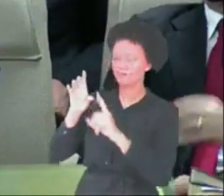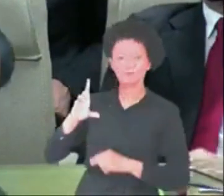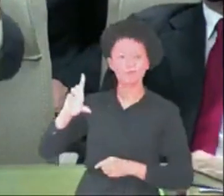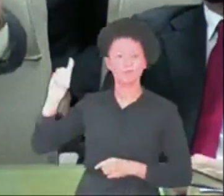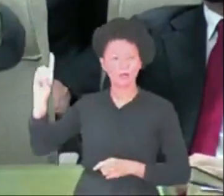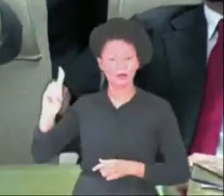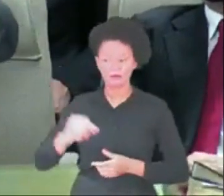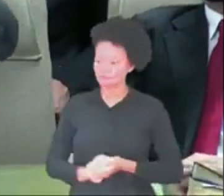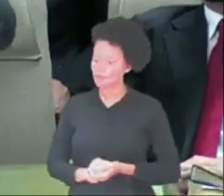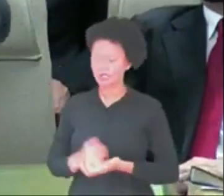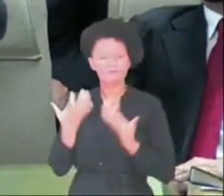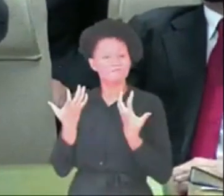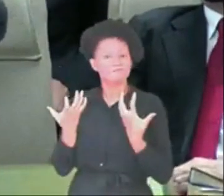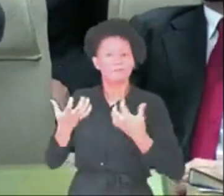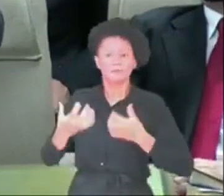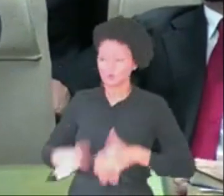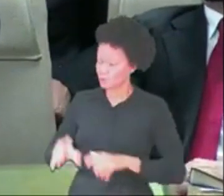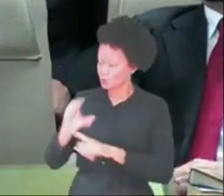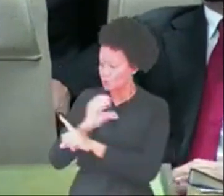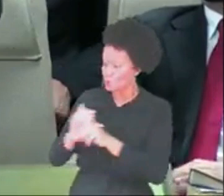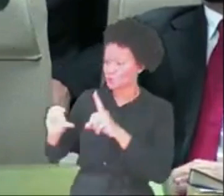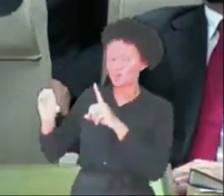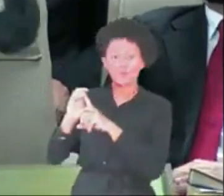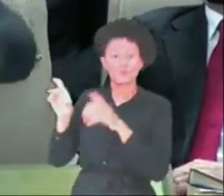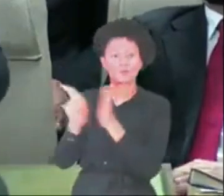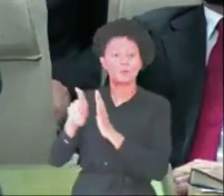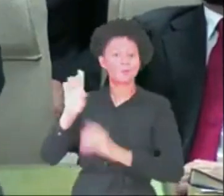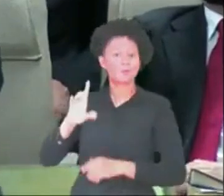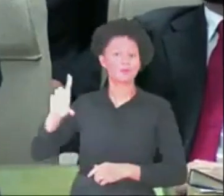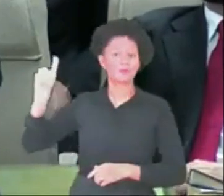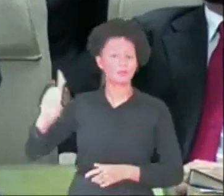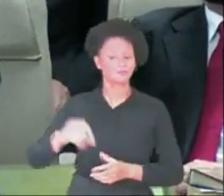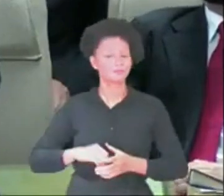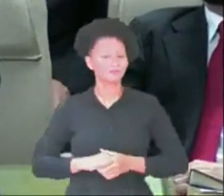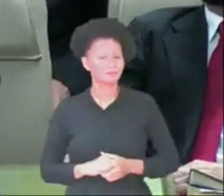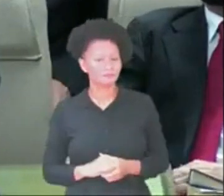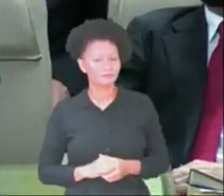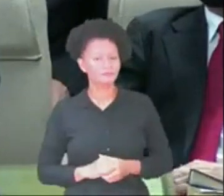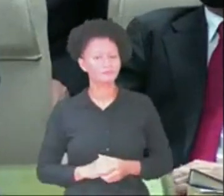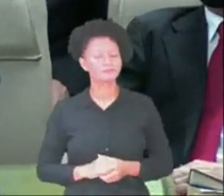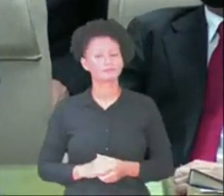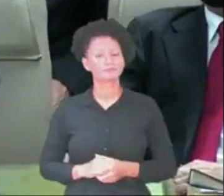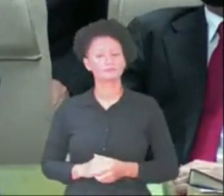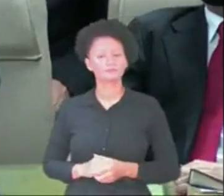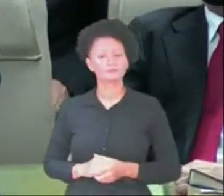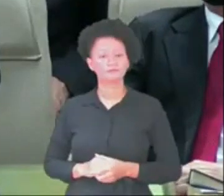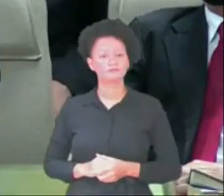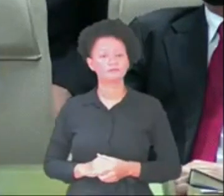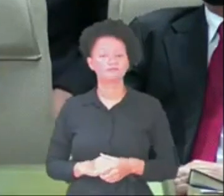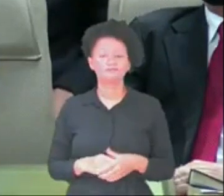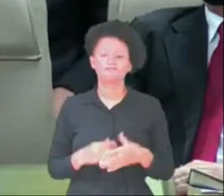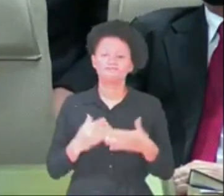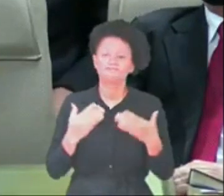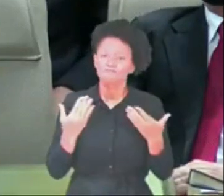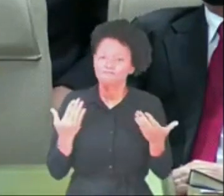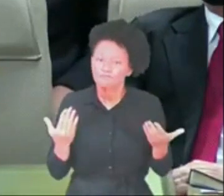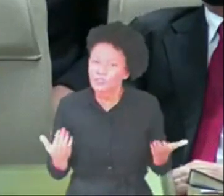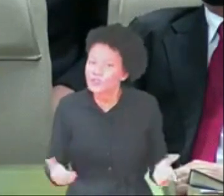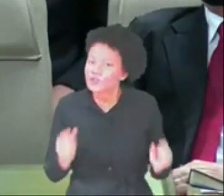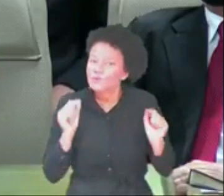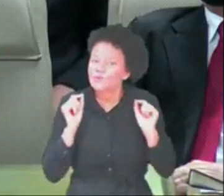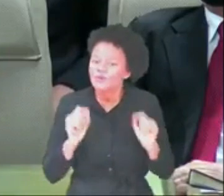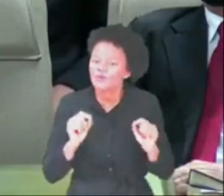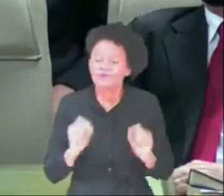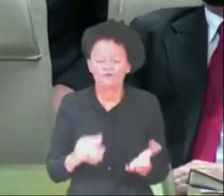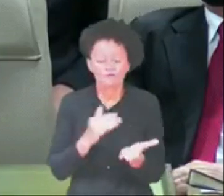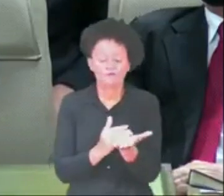se levantaram contra o culto divino e instauraram o